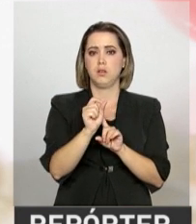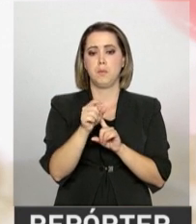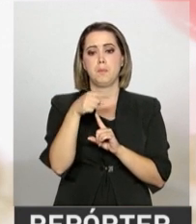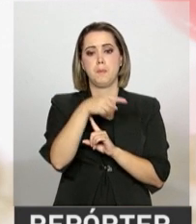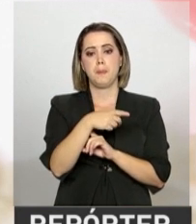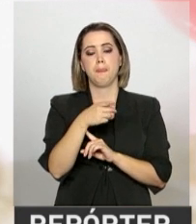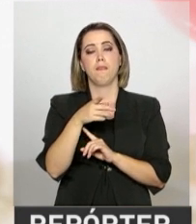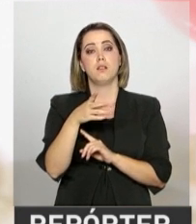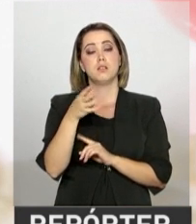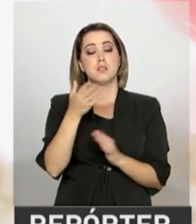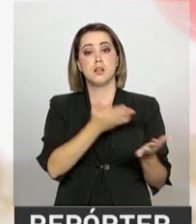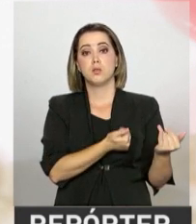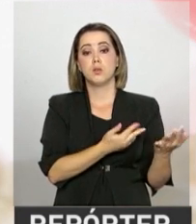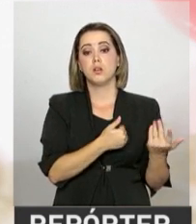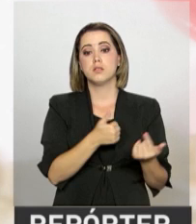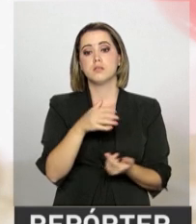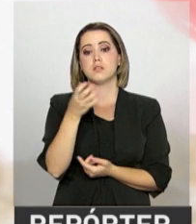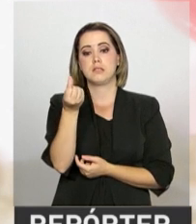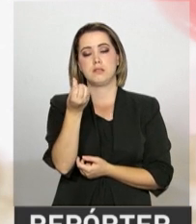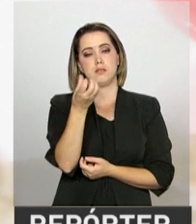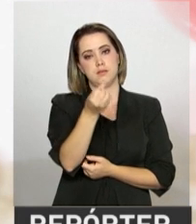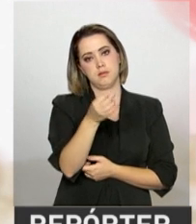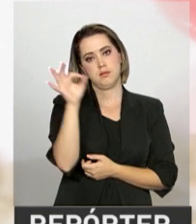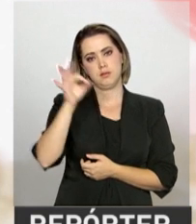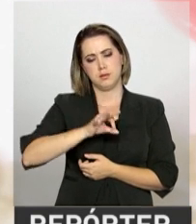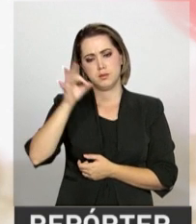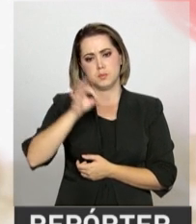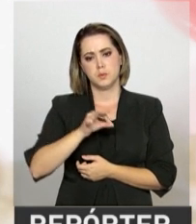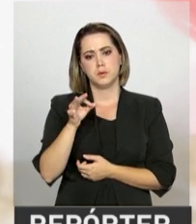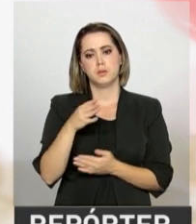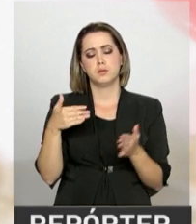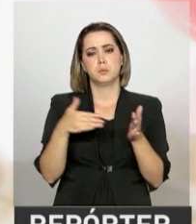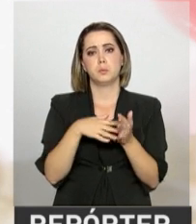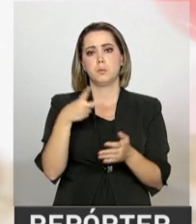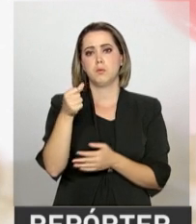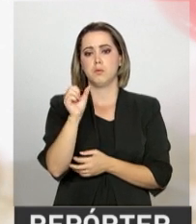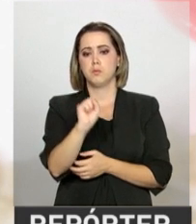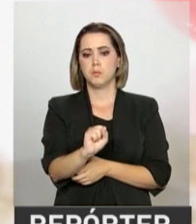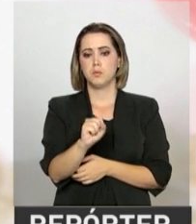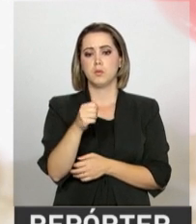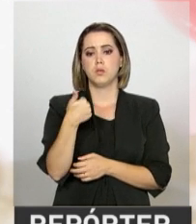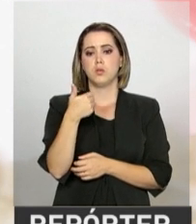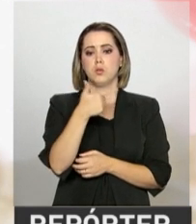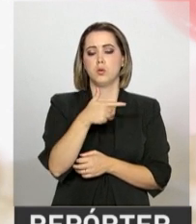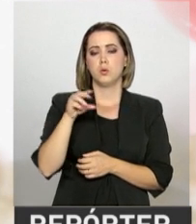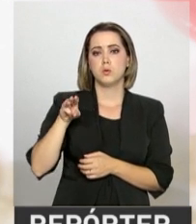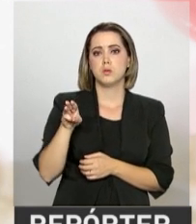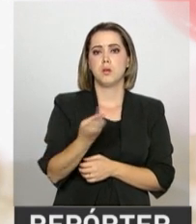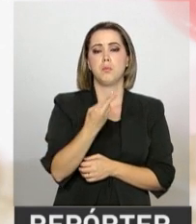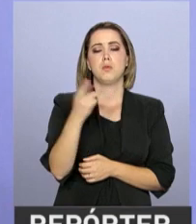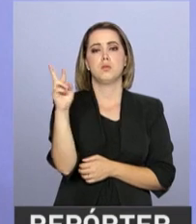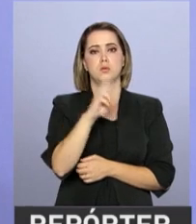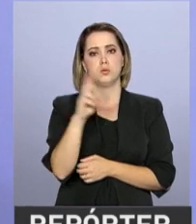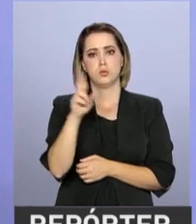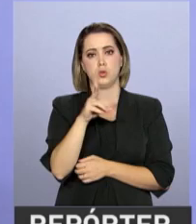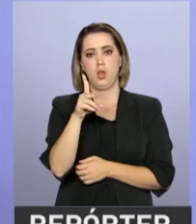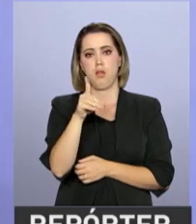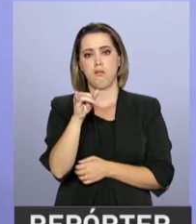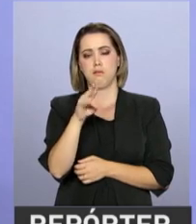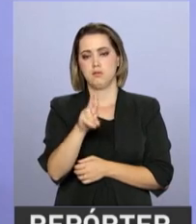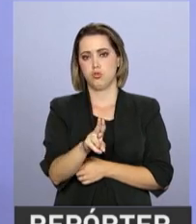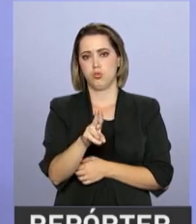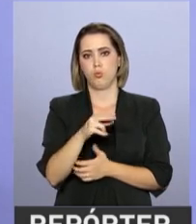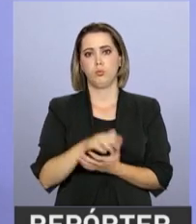Até 2018, serão investidos mais de 12 milhões de reais na oferta de DIU no SUS. Apenas